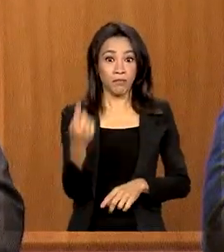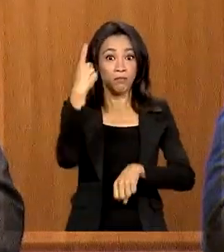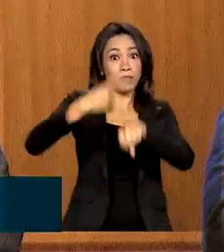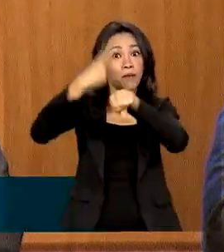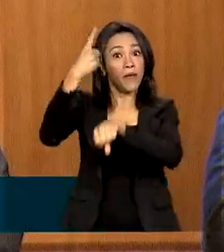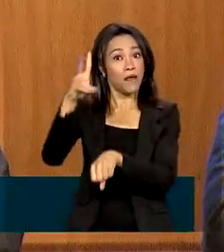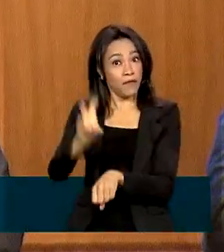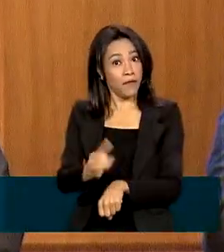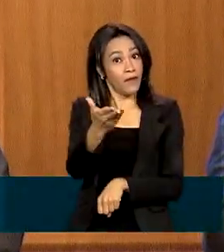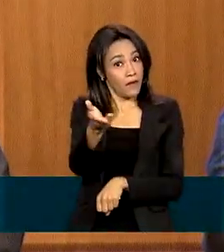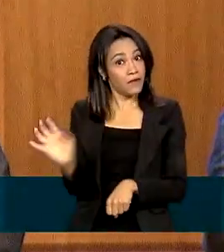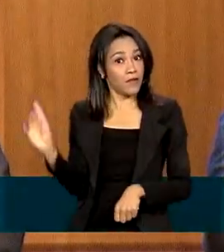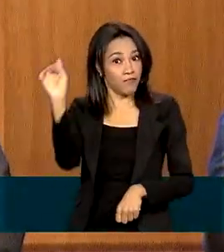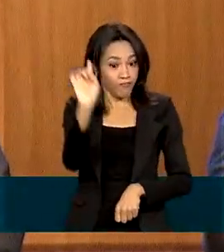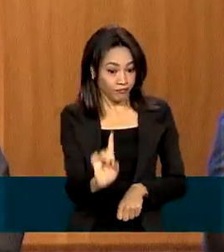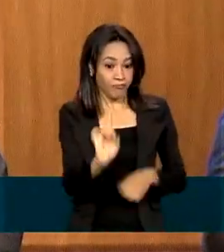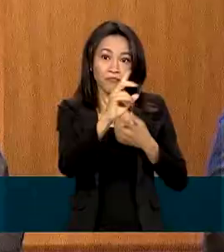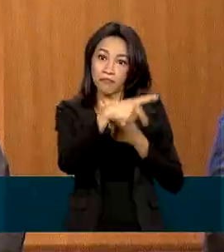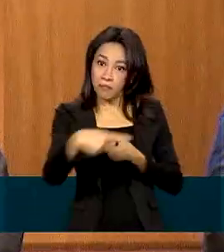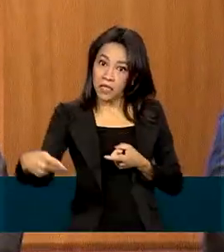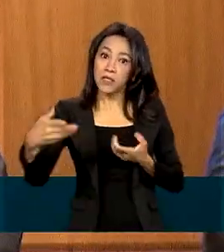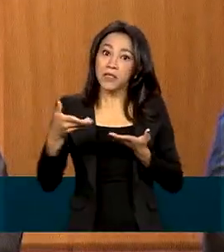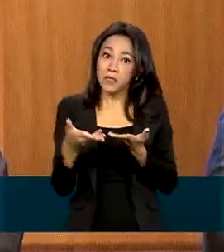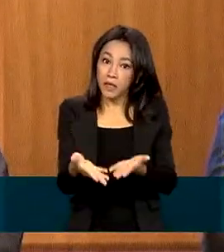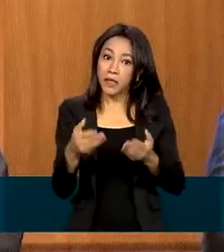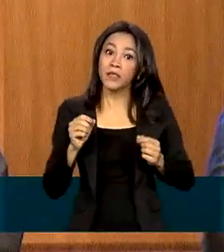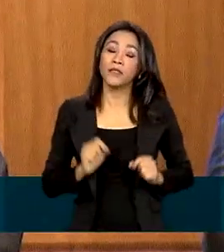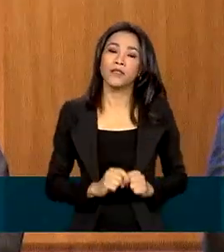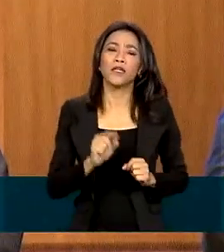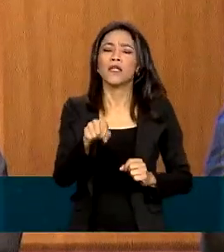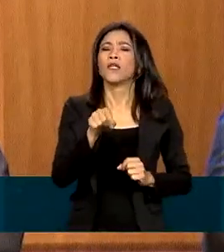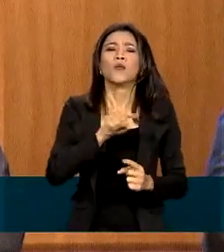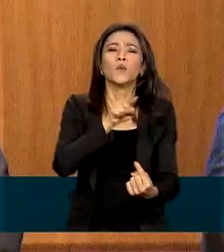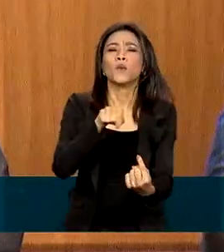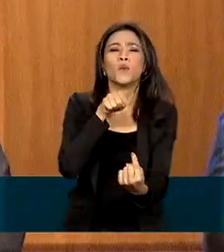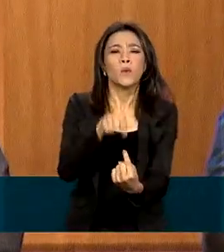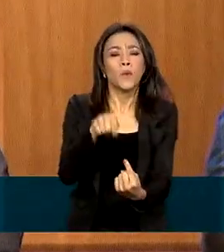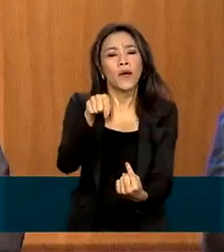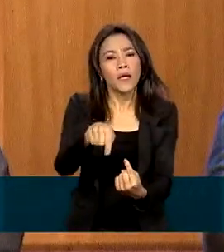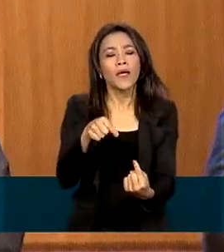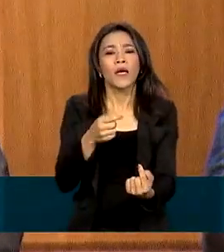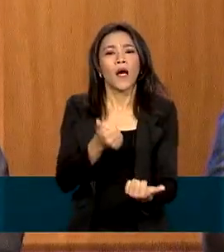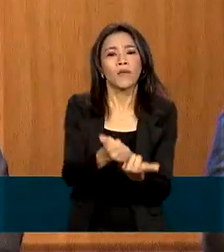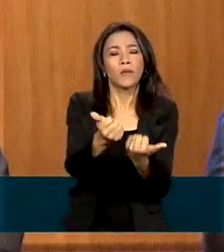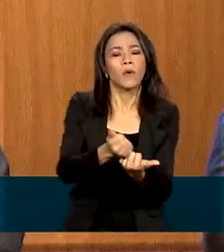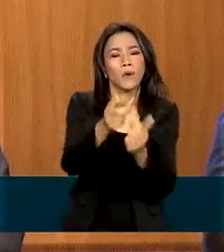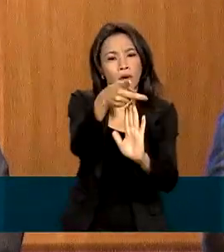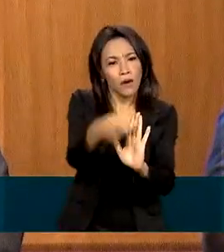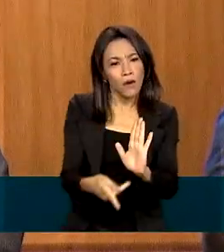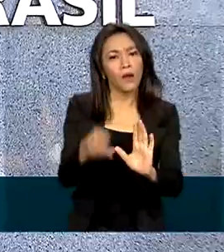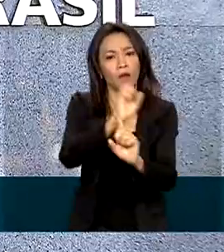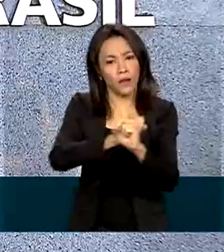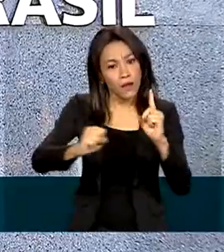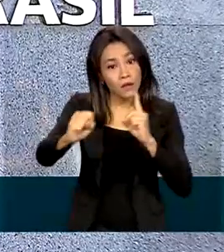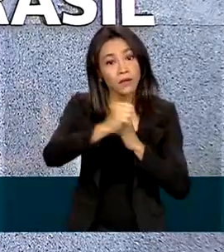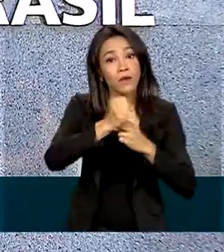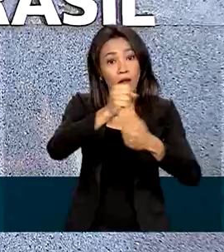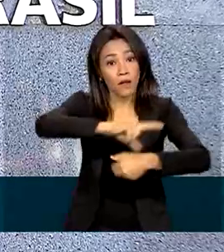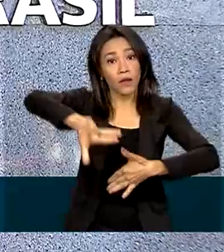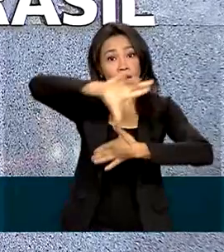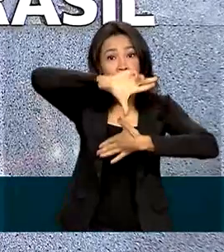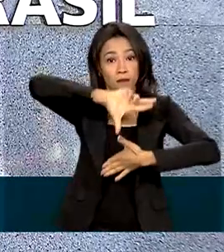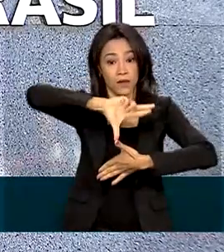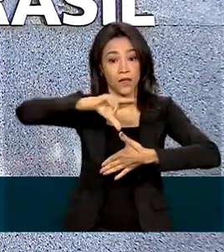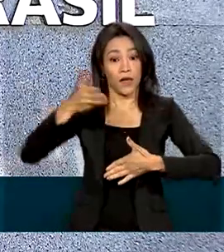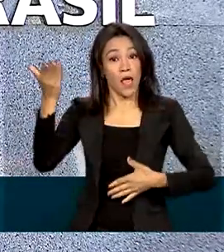Banco Interamericano de Desenvolvimento, instituição que financia projetos sociais e econômicos na América Latina. Ex-presidente